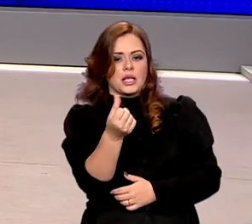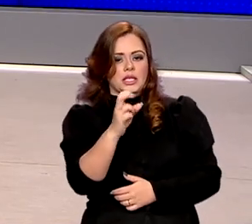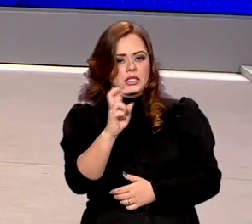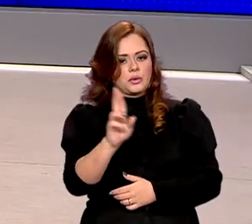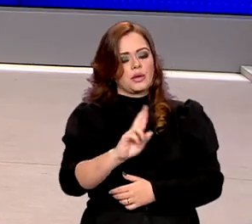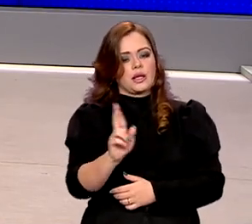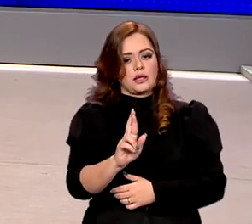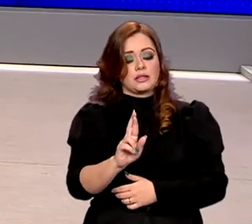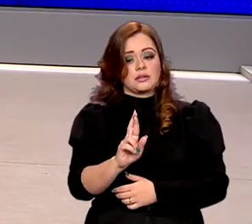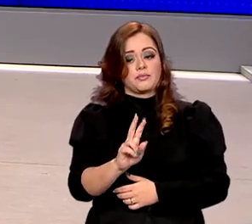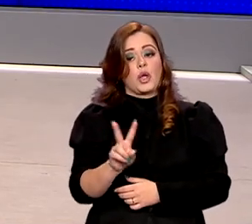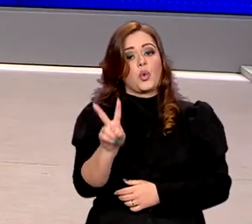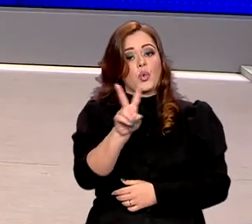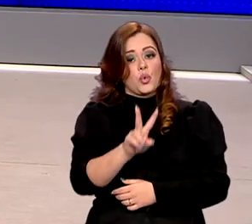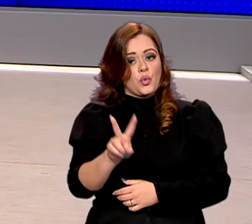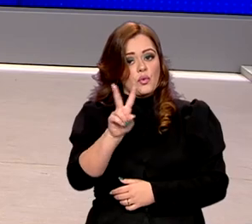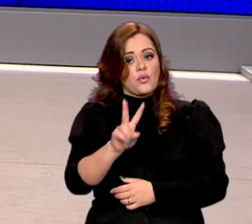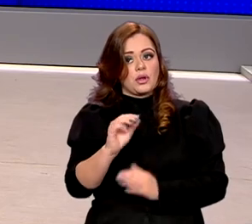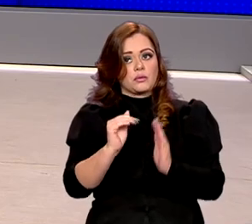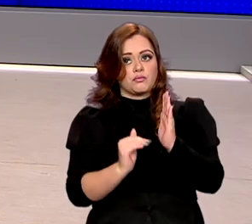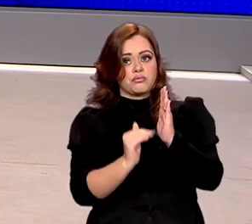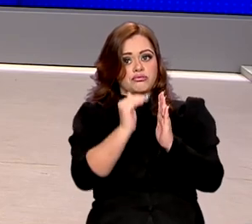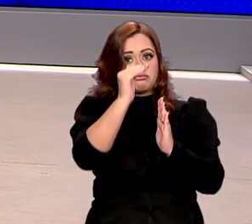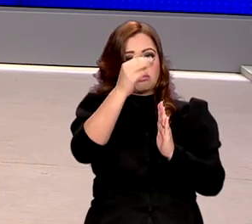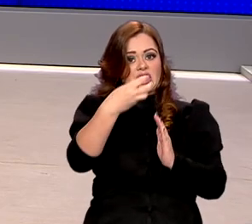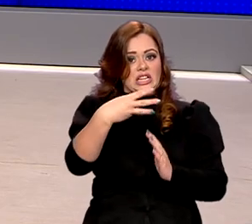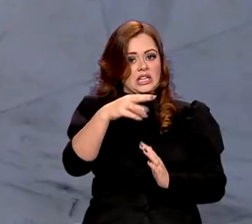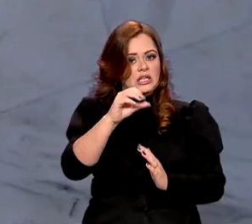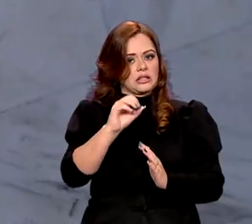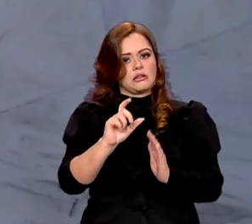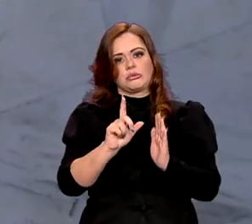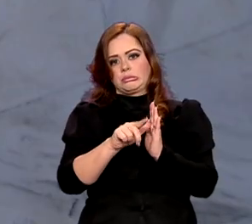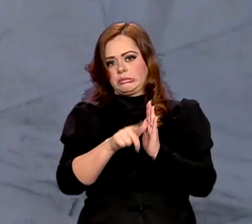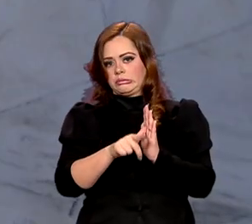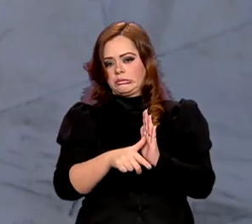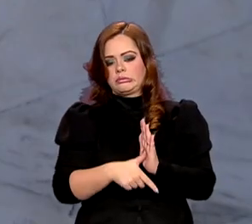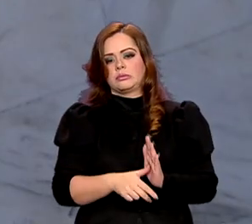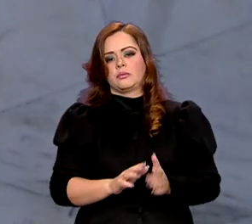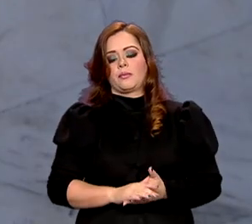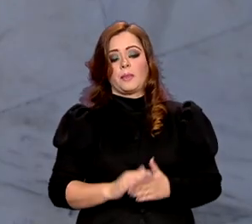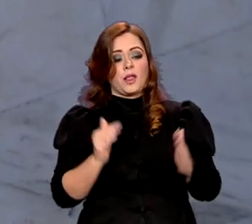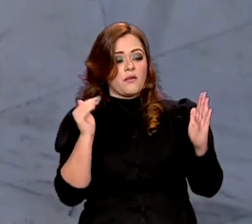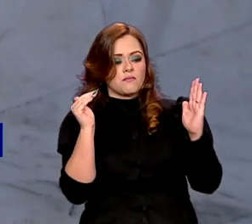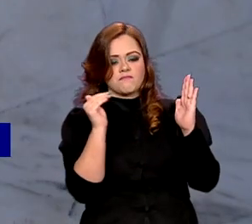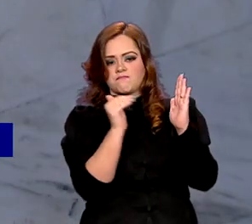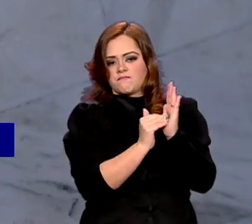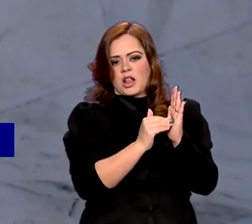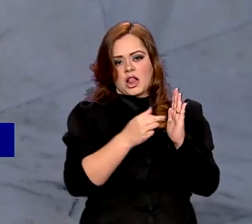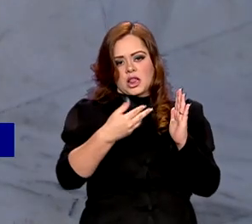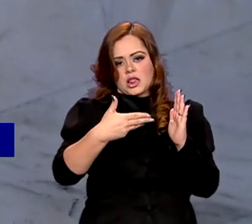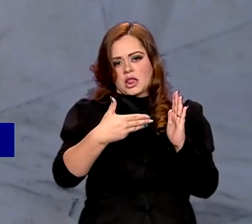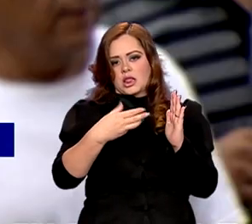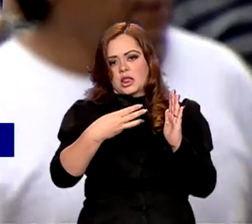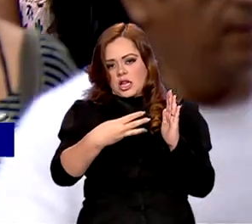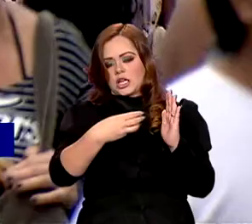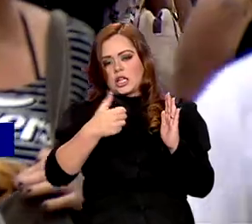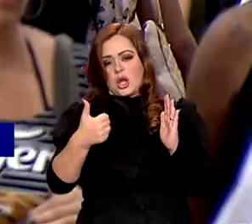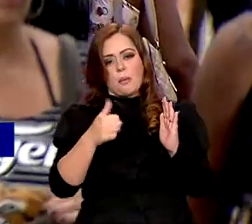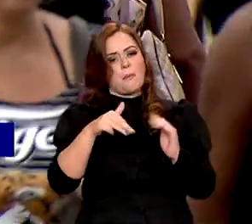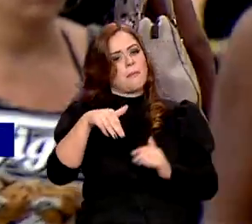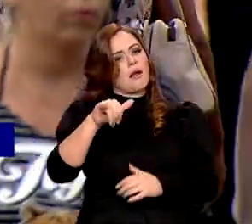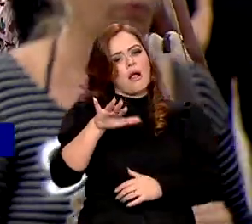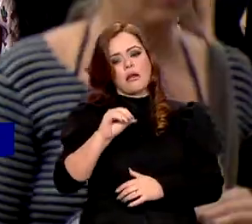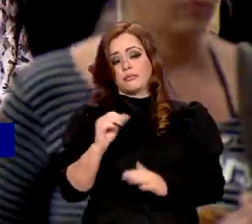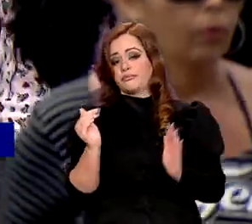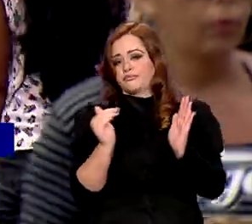E esse valor aumenta após 30 dias de atraso. O prazo terminou dia 31 de maio. Até